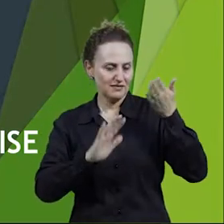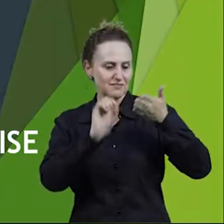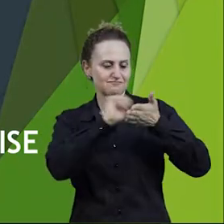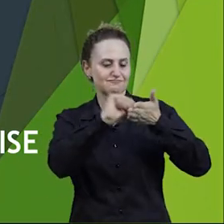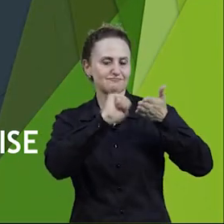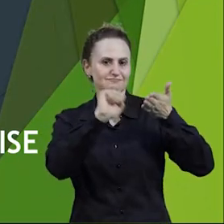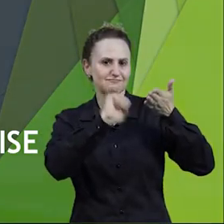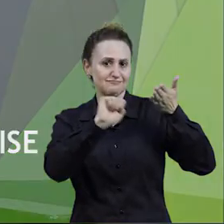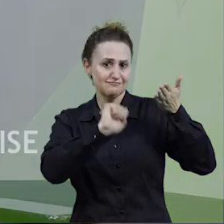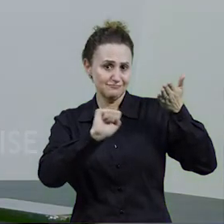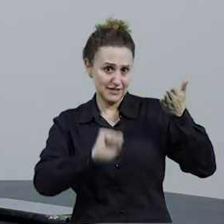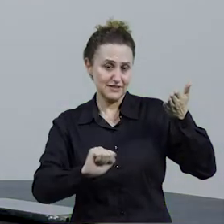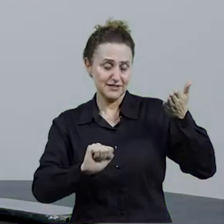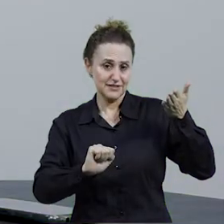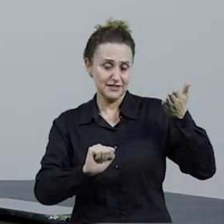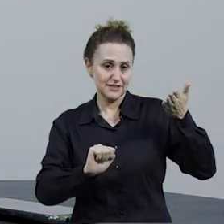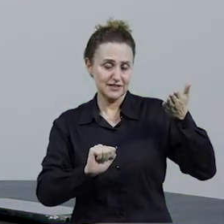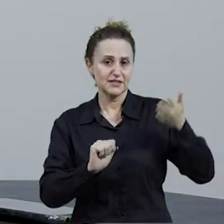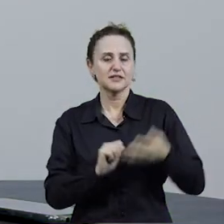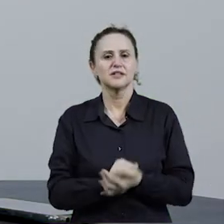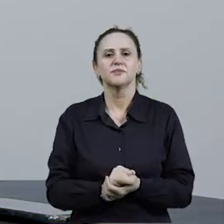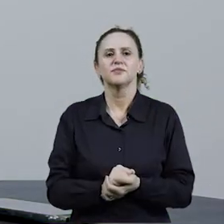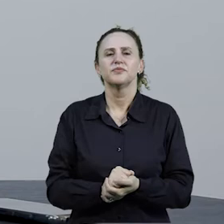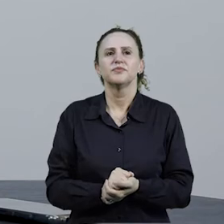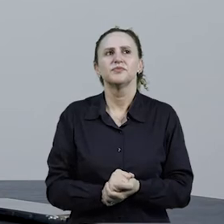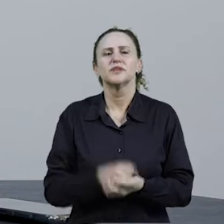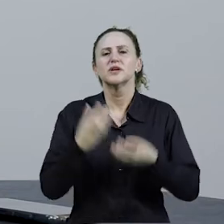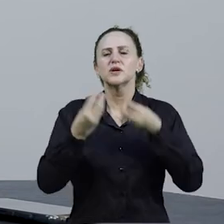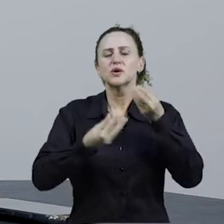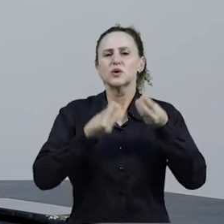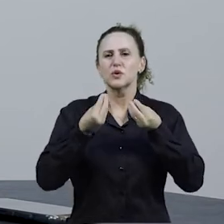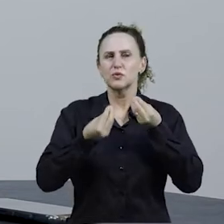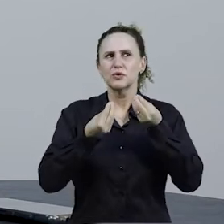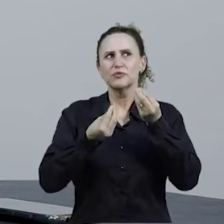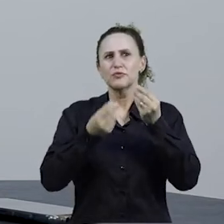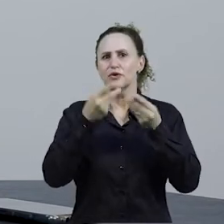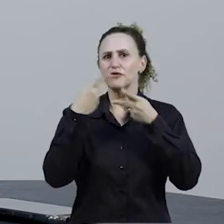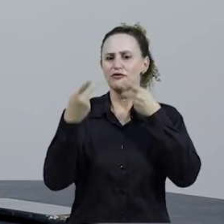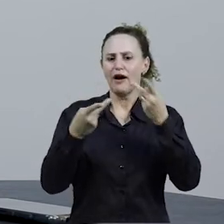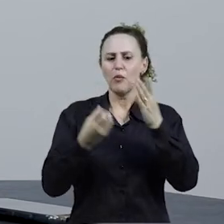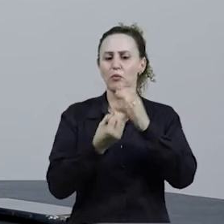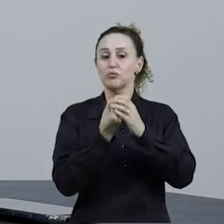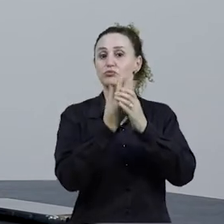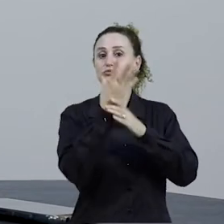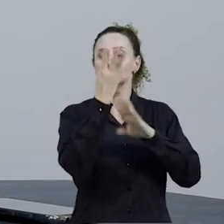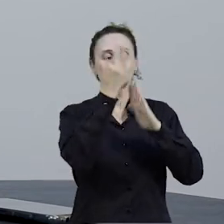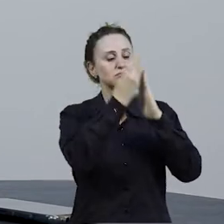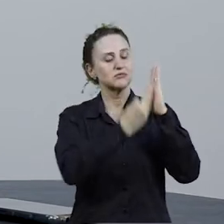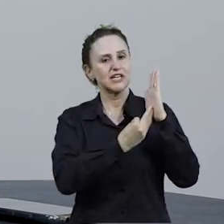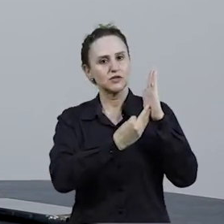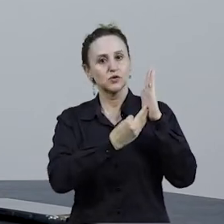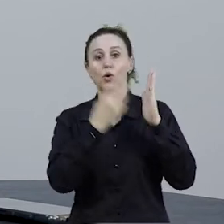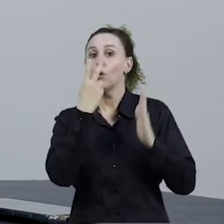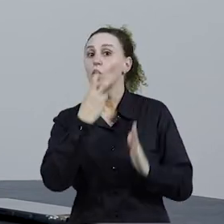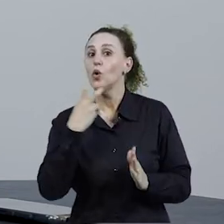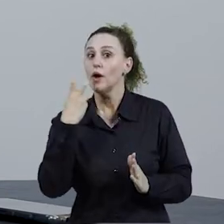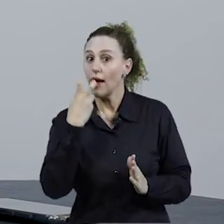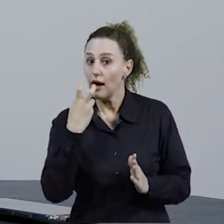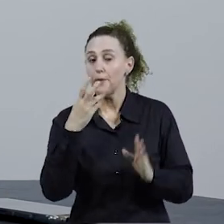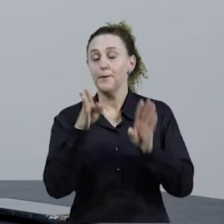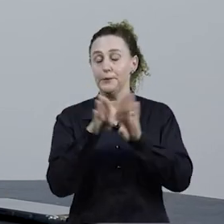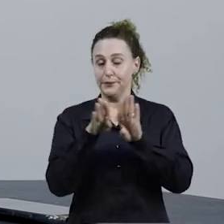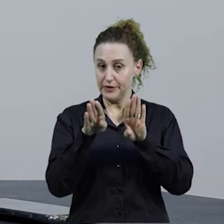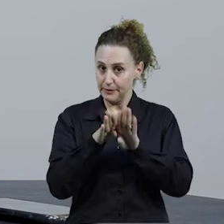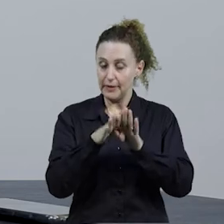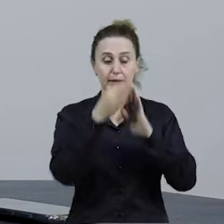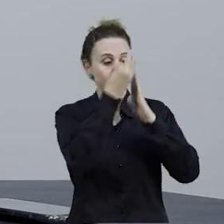escola? Eu estou falando escrita, mas quando eu falo produção de textos, eu tenho produção de textos orais e de textos escritos, né?